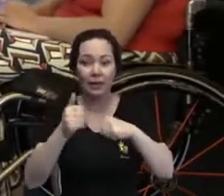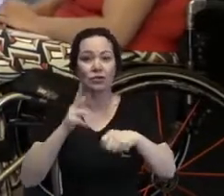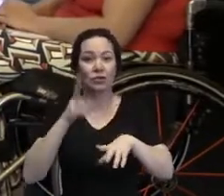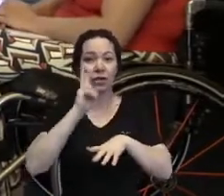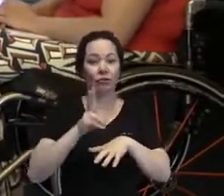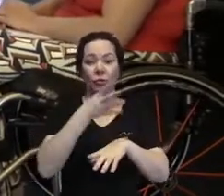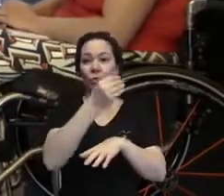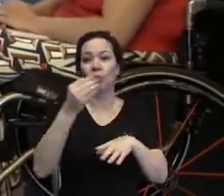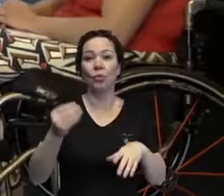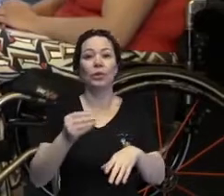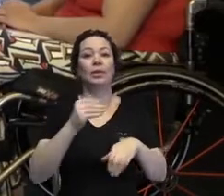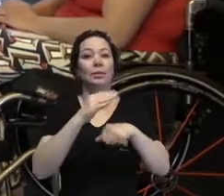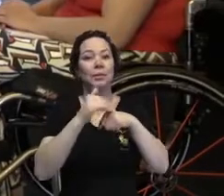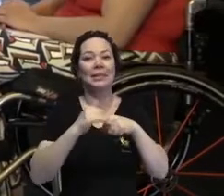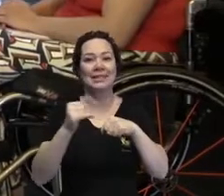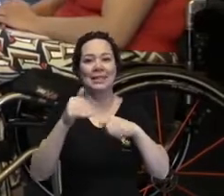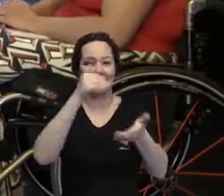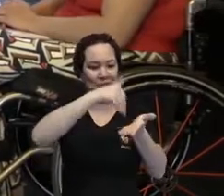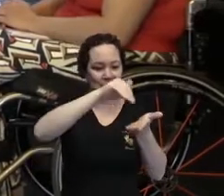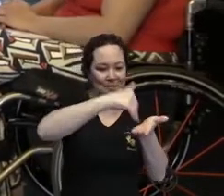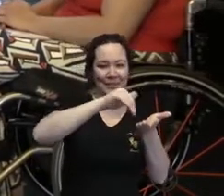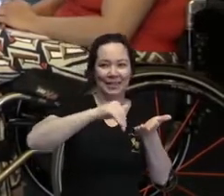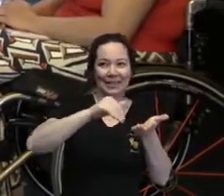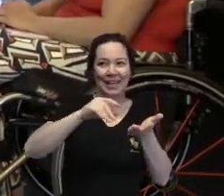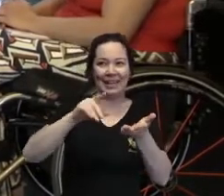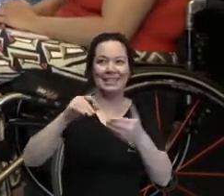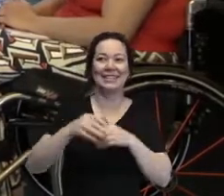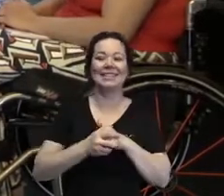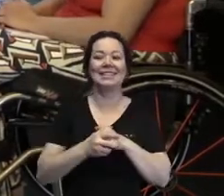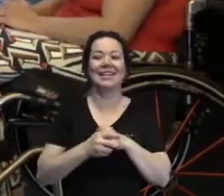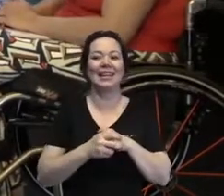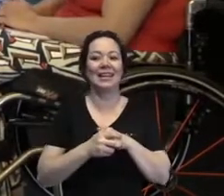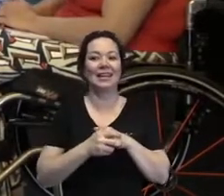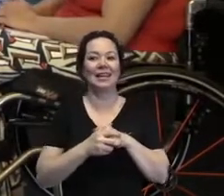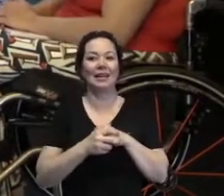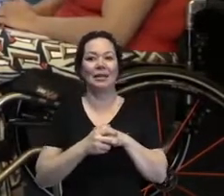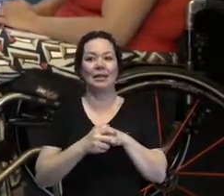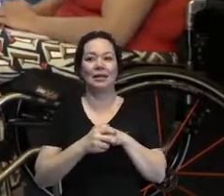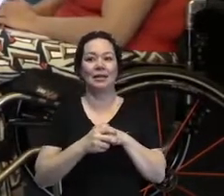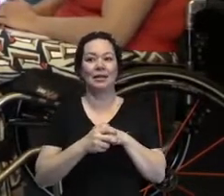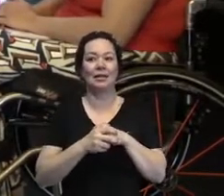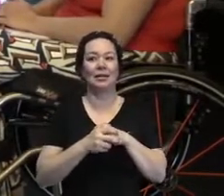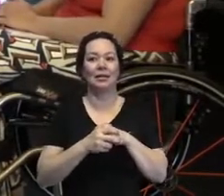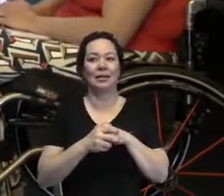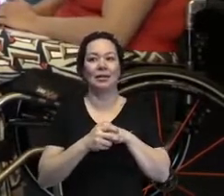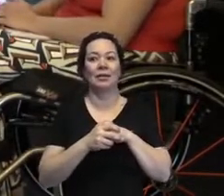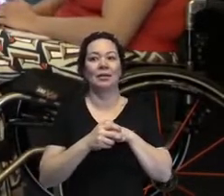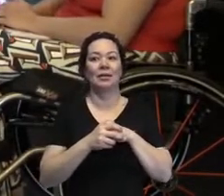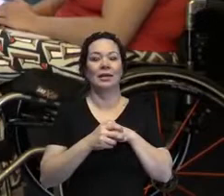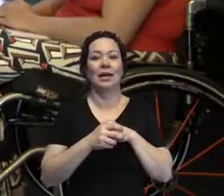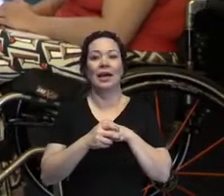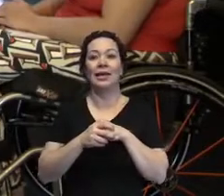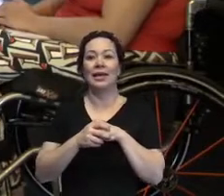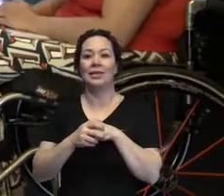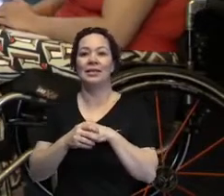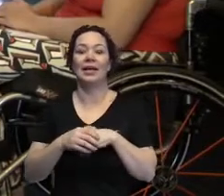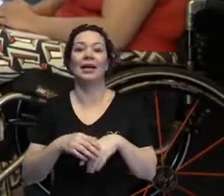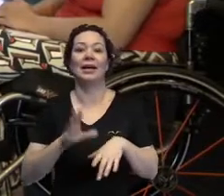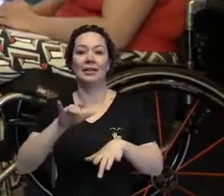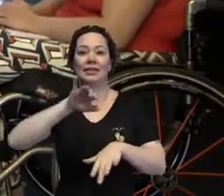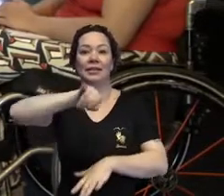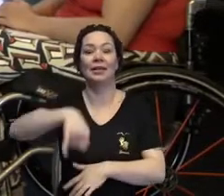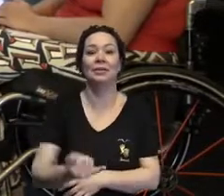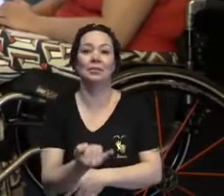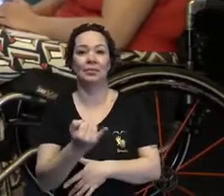mensagens muito carinhosas aqui no chat e eu só quero dizer pras pessoas, cara, aproveitem a